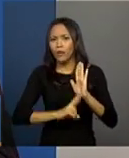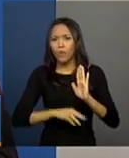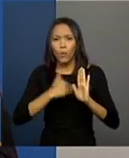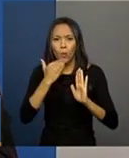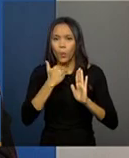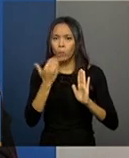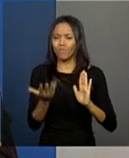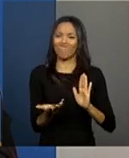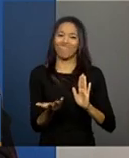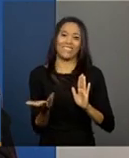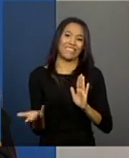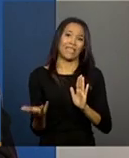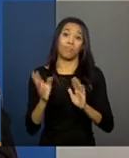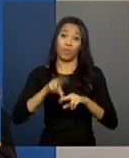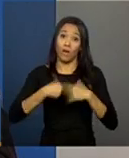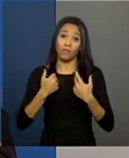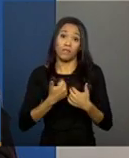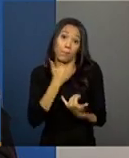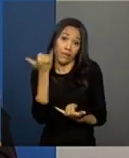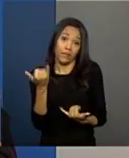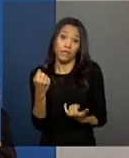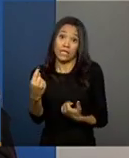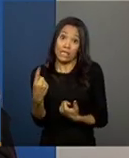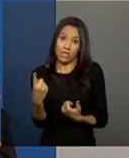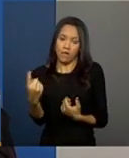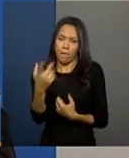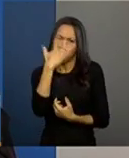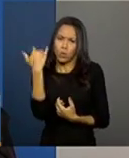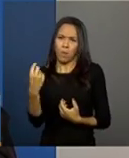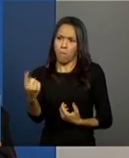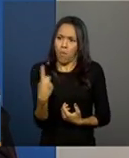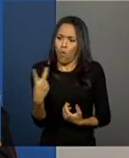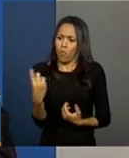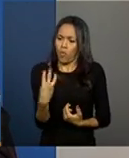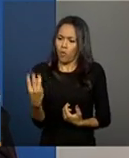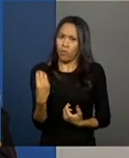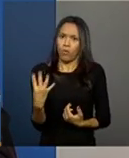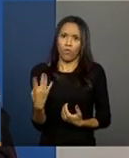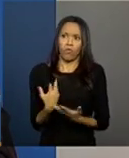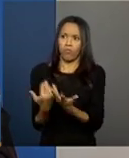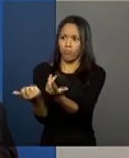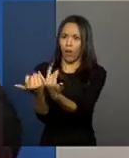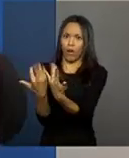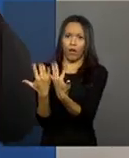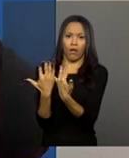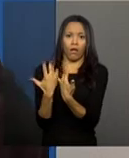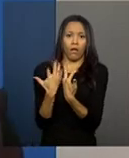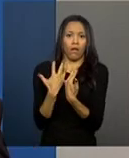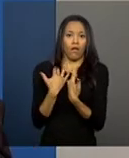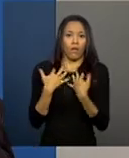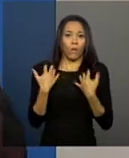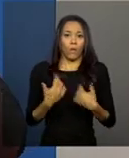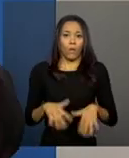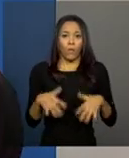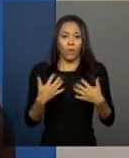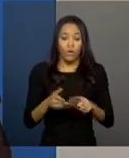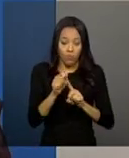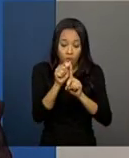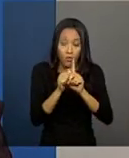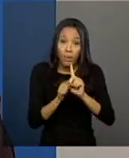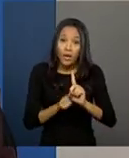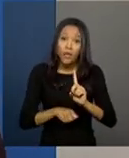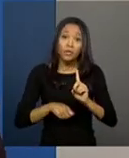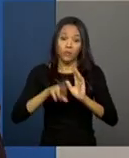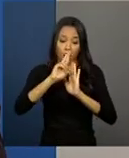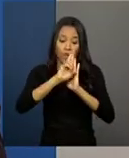é questão de demanda. À medida que a demanda for aumentando e o registro for acontecendo diariamente, porque no final de cada mês a gente pode gerar um